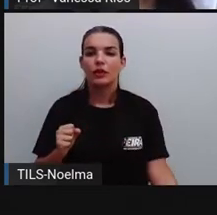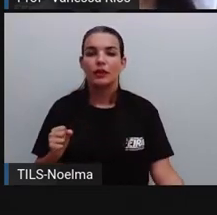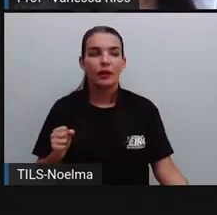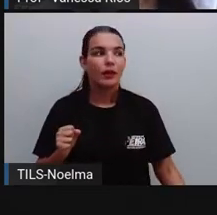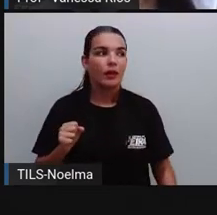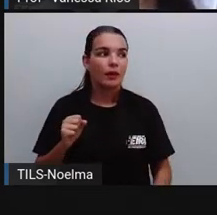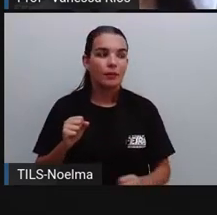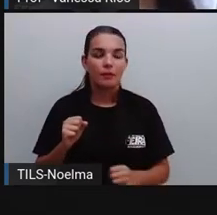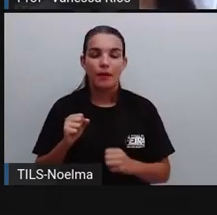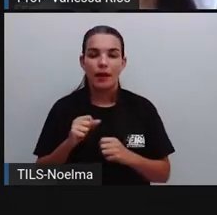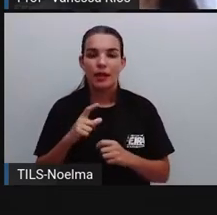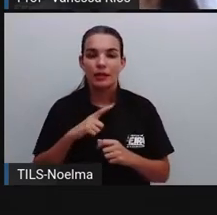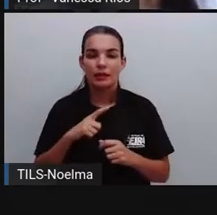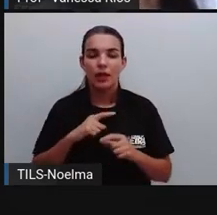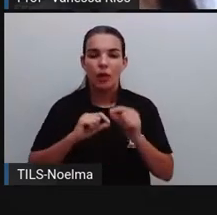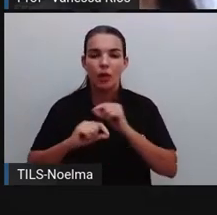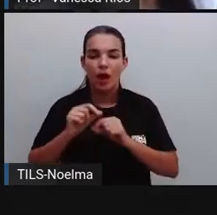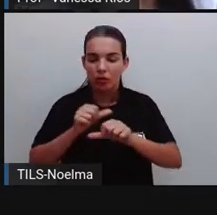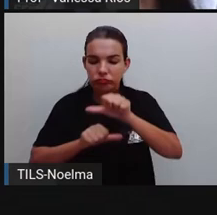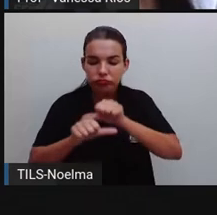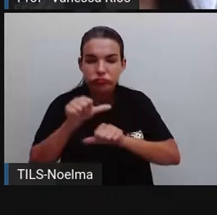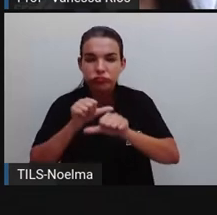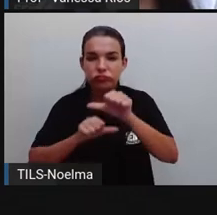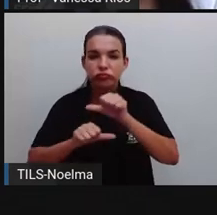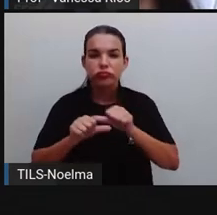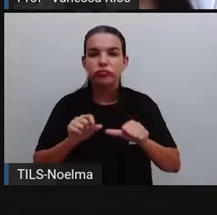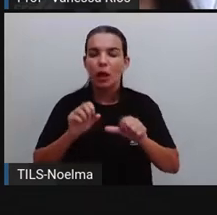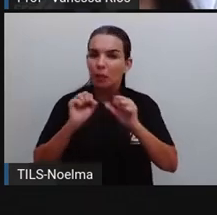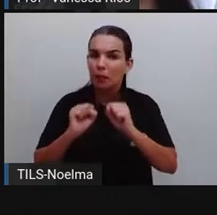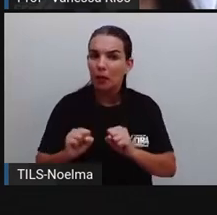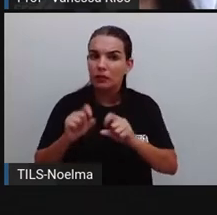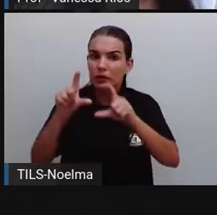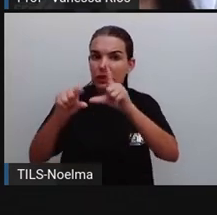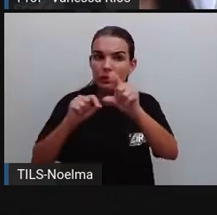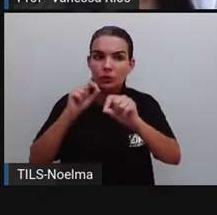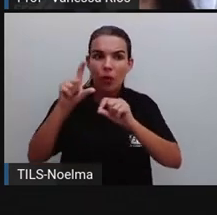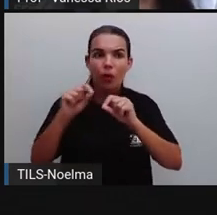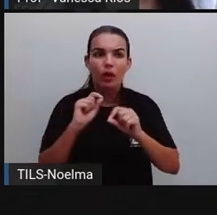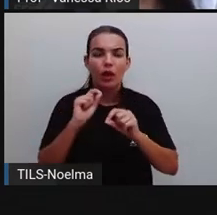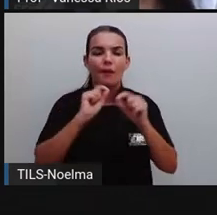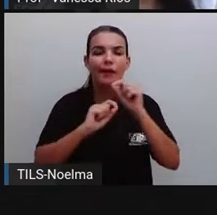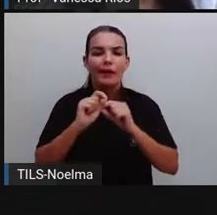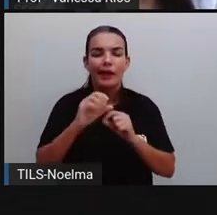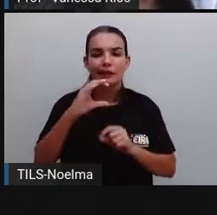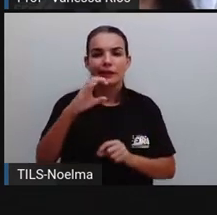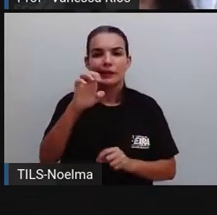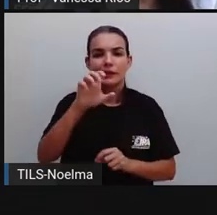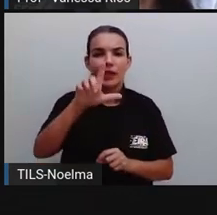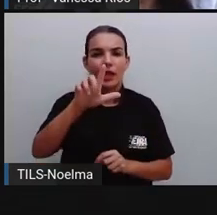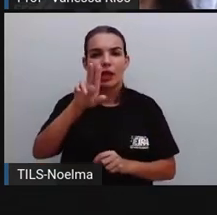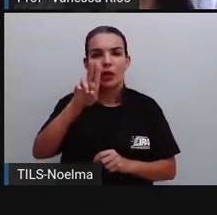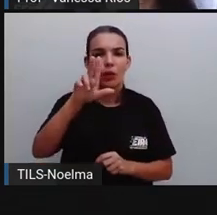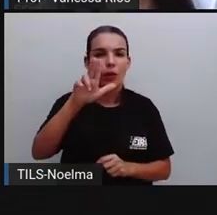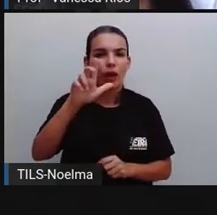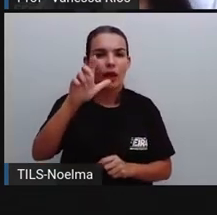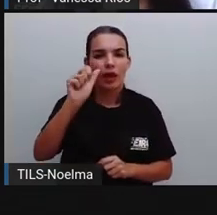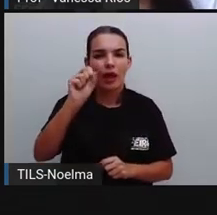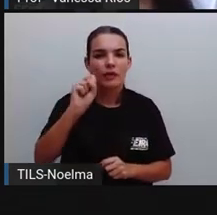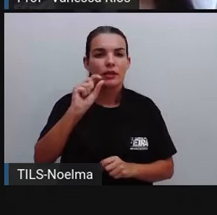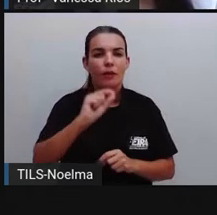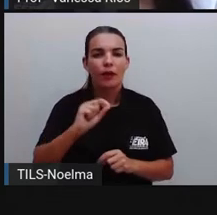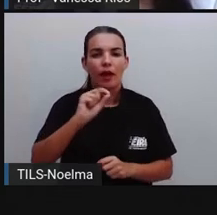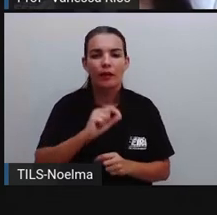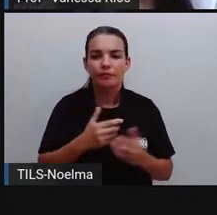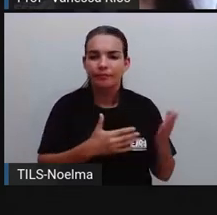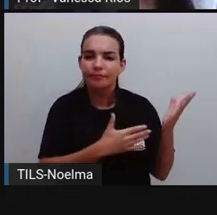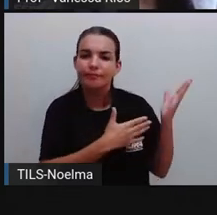residências. Essa conversão, ela é realizada pelas chamadas células fotovoltaicas. Compostas